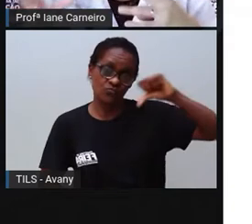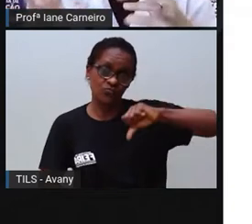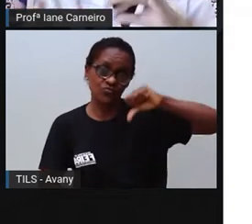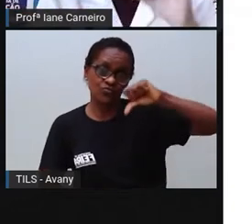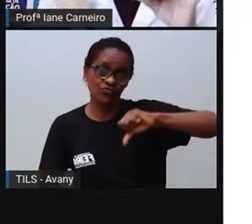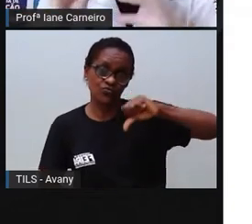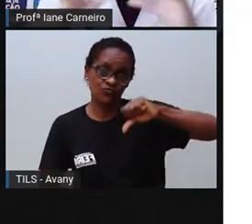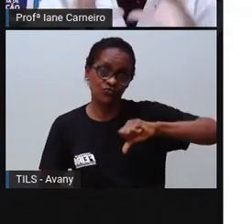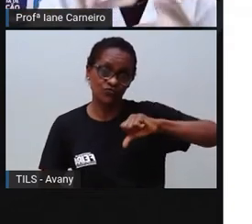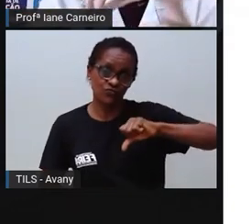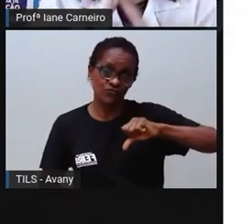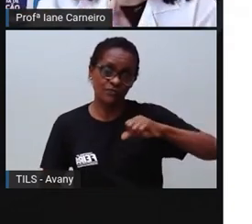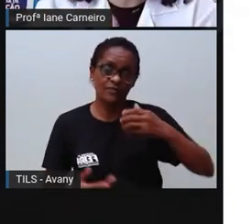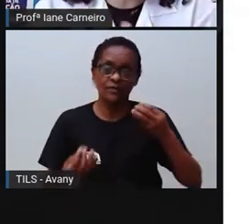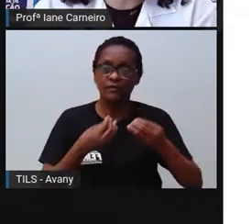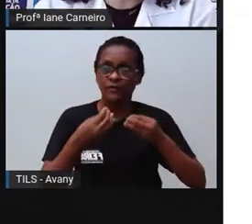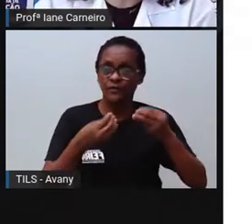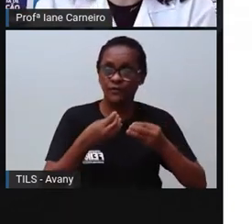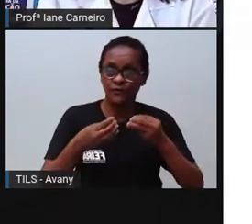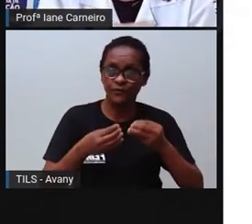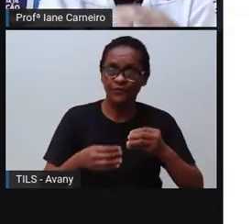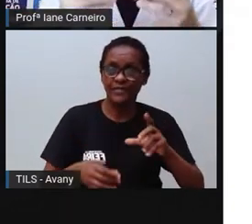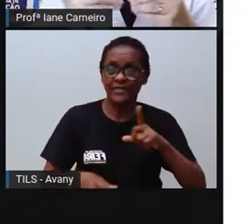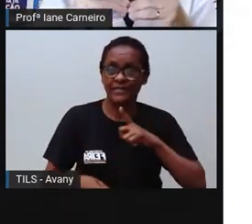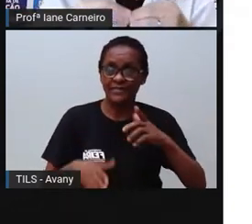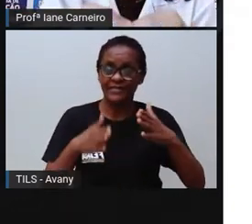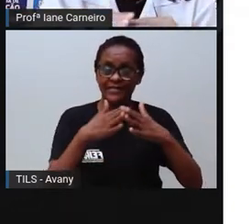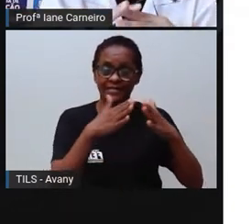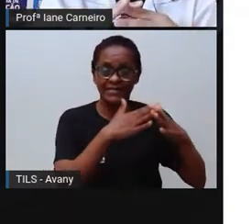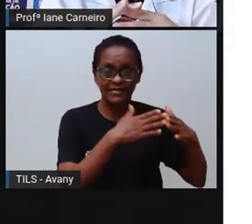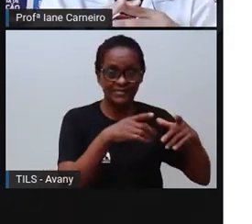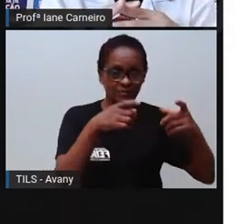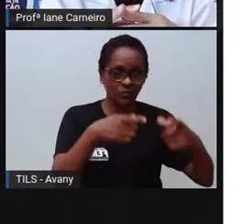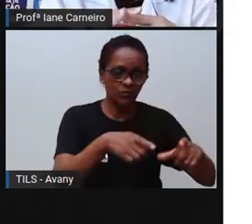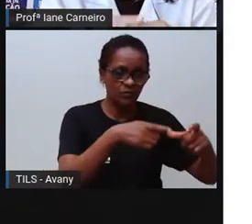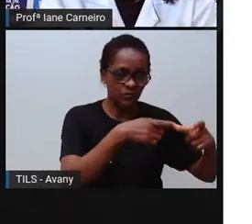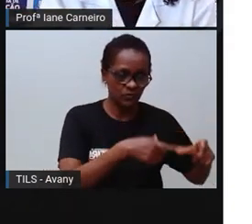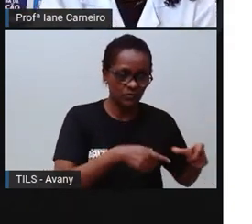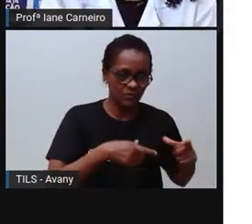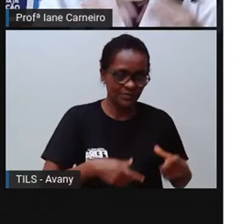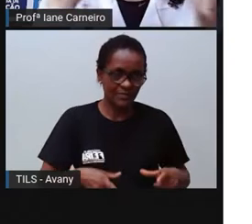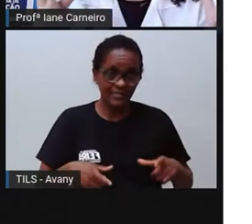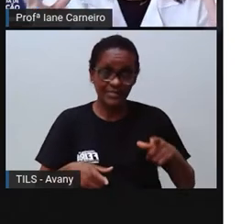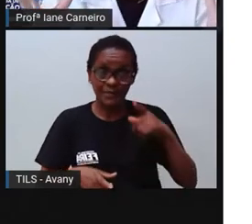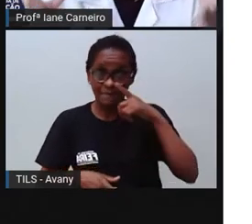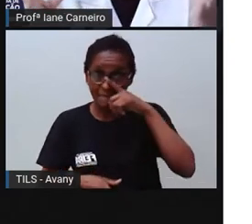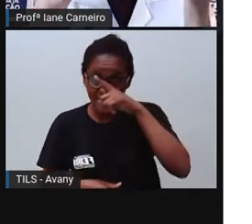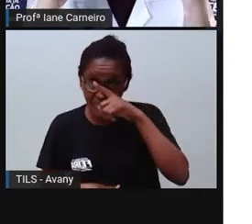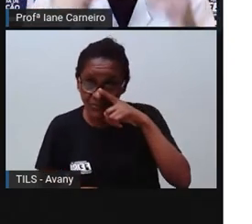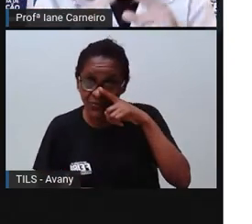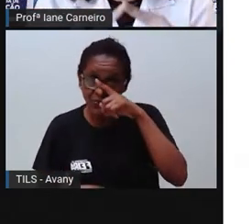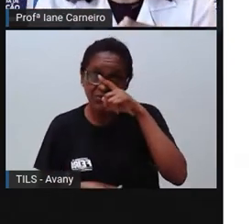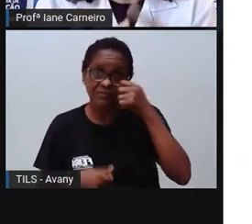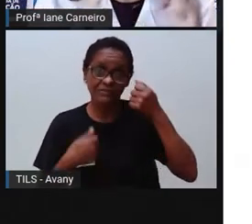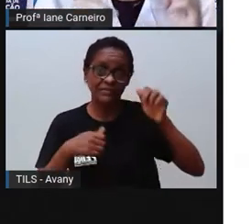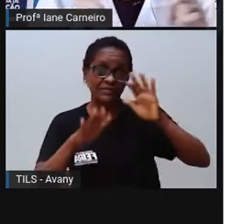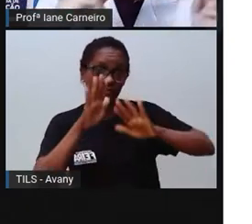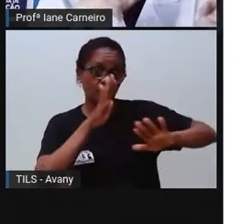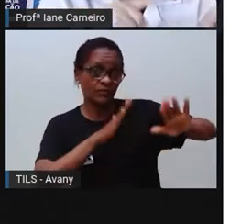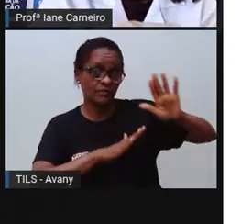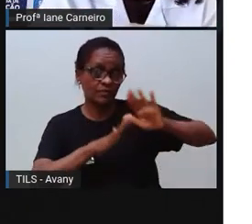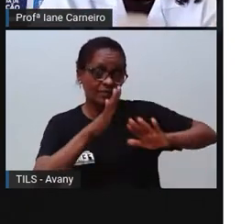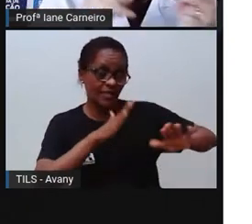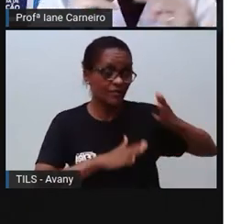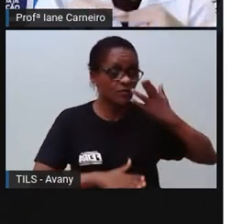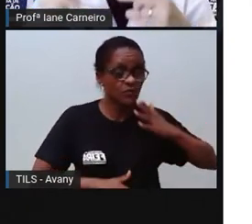coisas, tem cômodos, né? Da nossa casa, que eles podem ser perigosos, né? Principalmente para